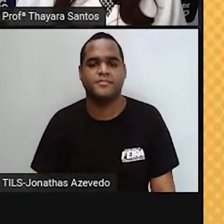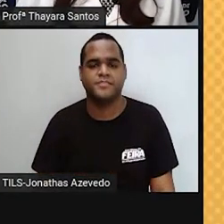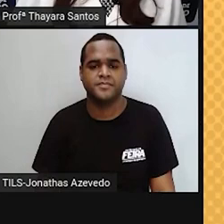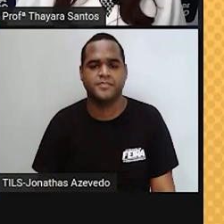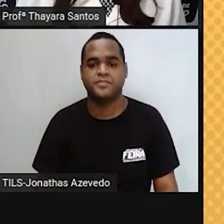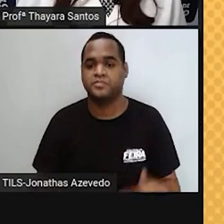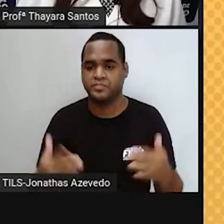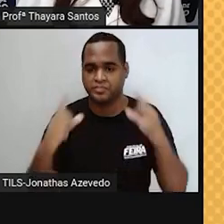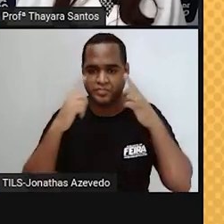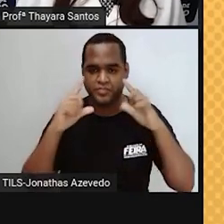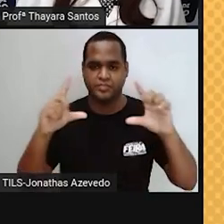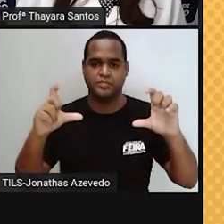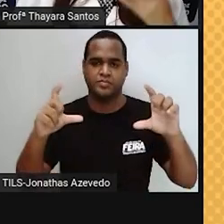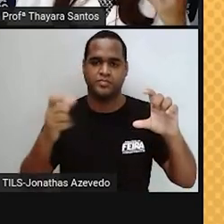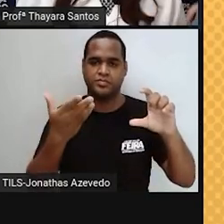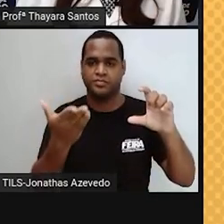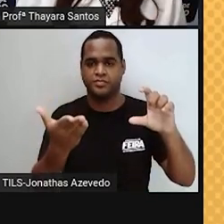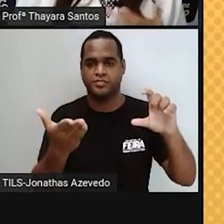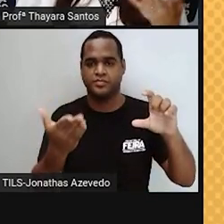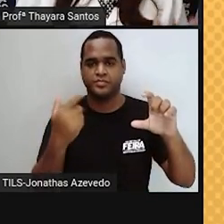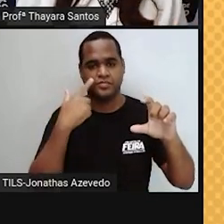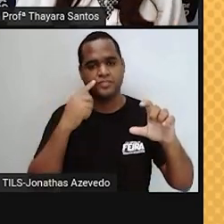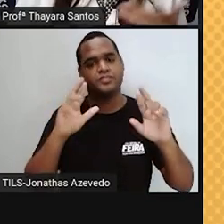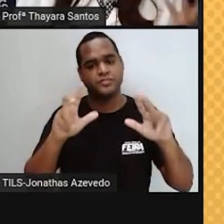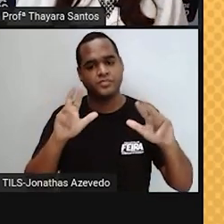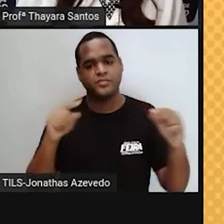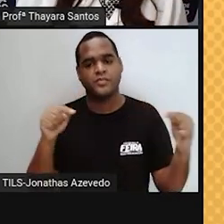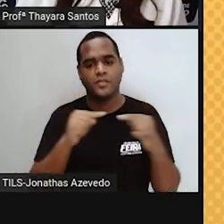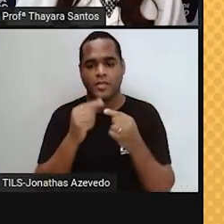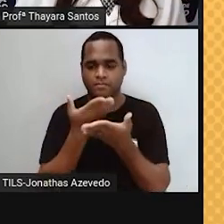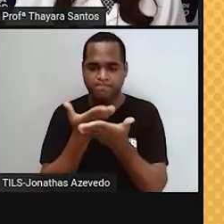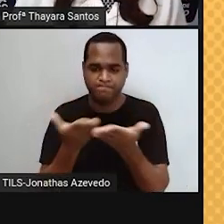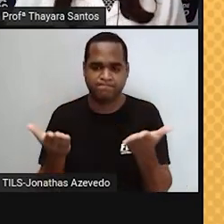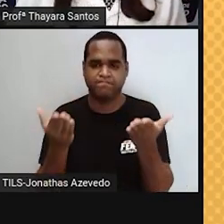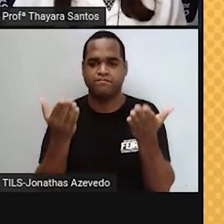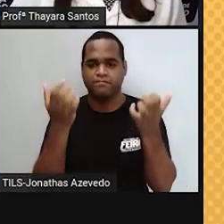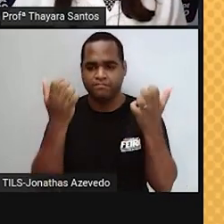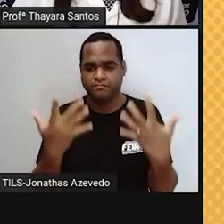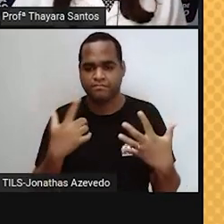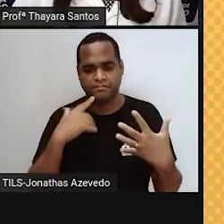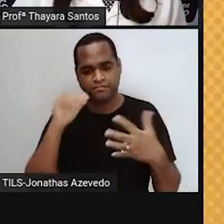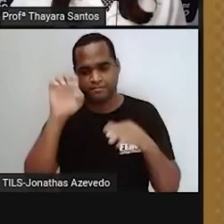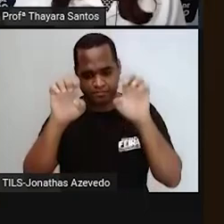Aqui, só para vocês relembrarem como é que está distribuídas essas estruturas.